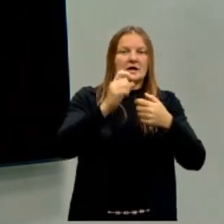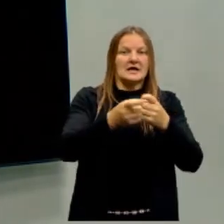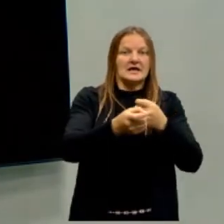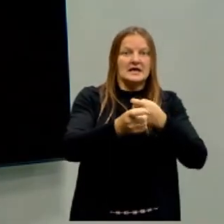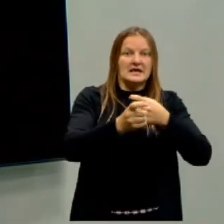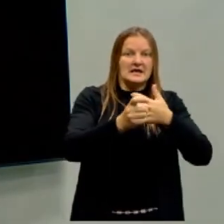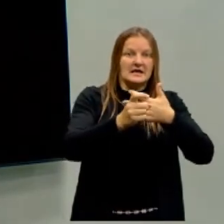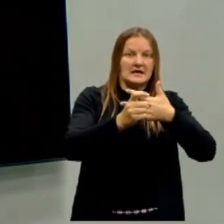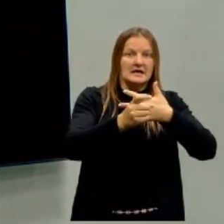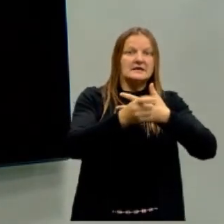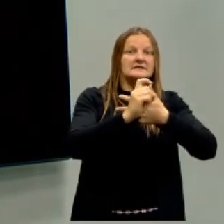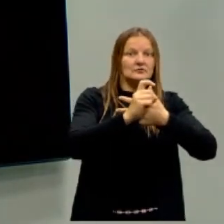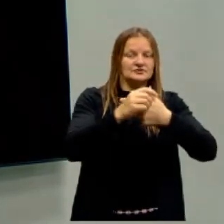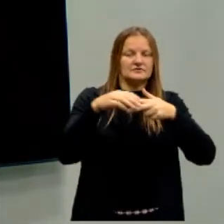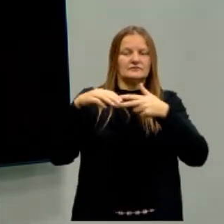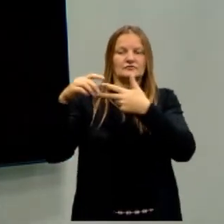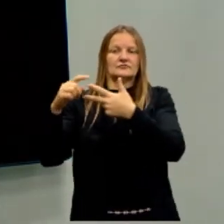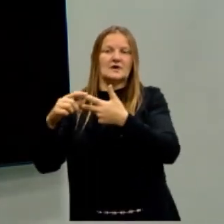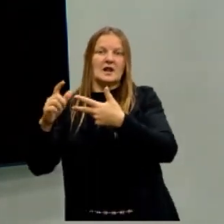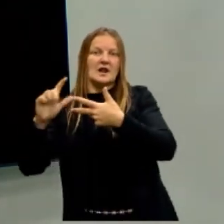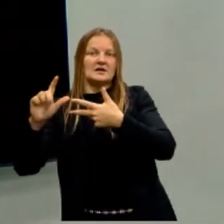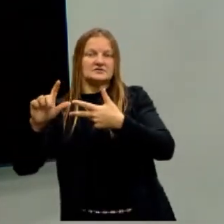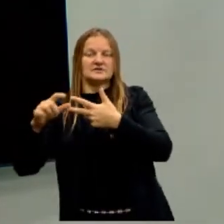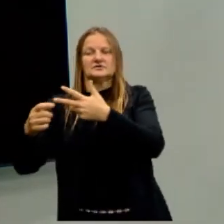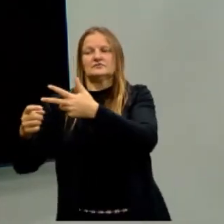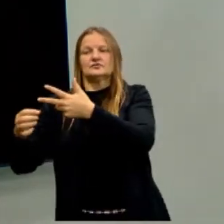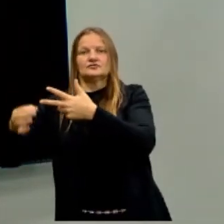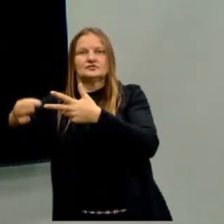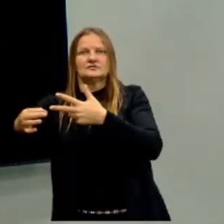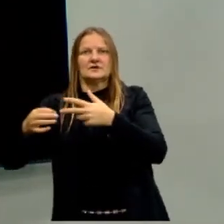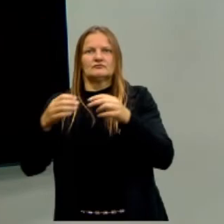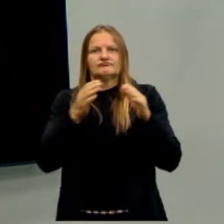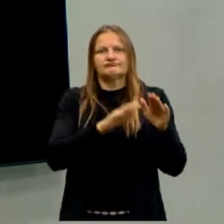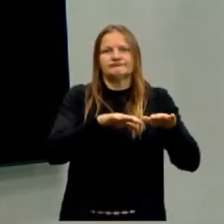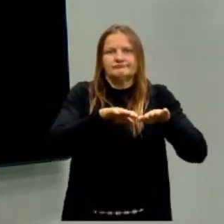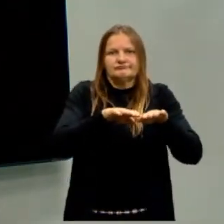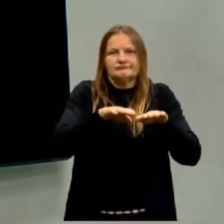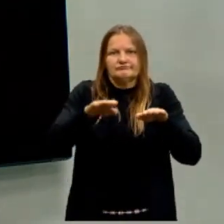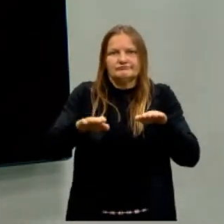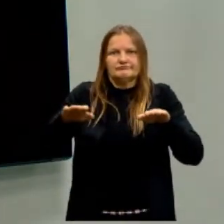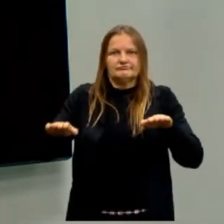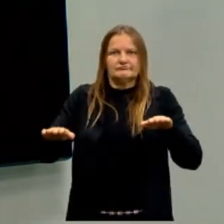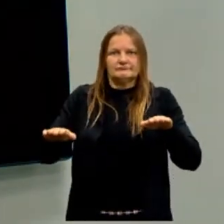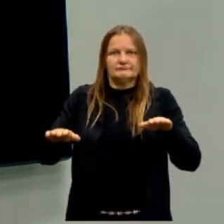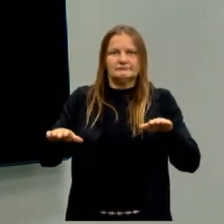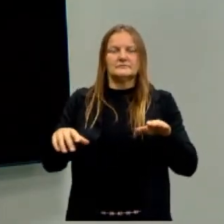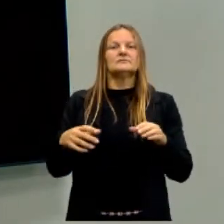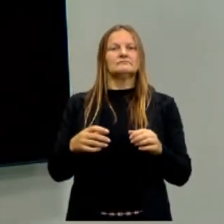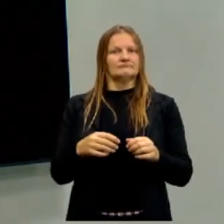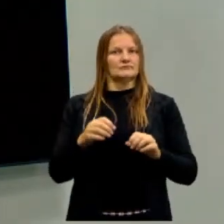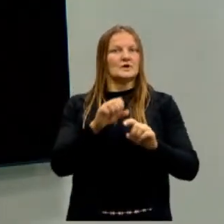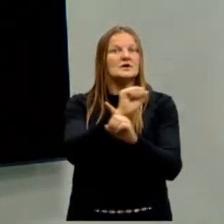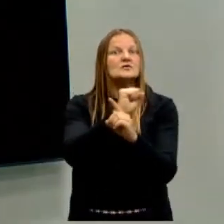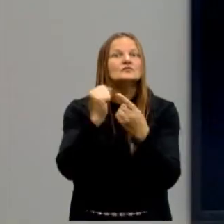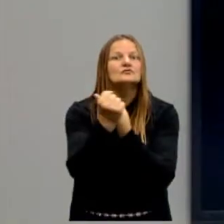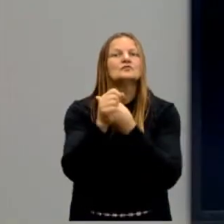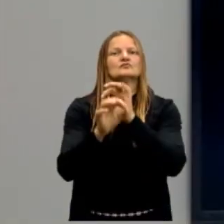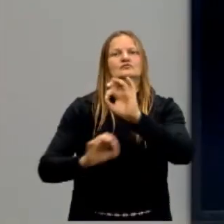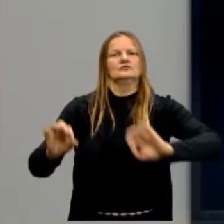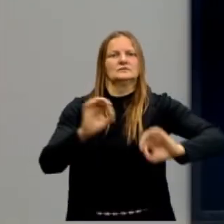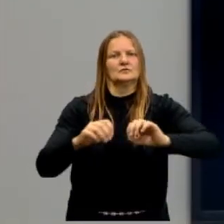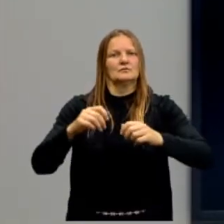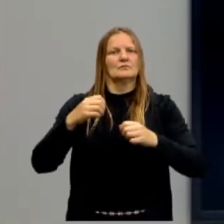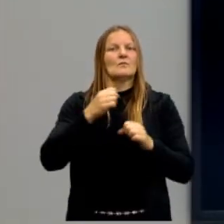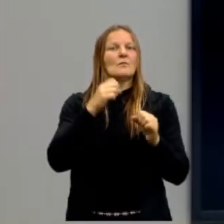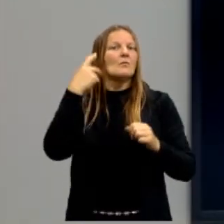Porque as três, precisamos das três para que a organização social, política, funcione. Então,